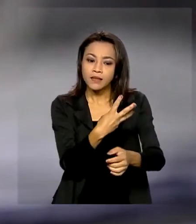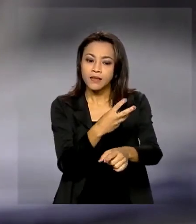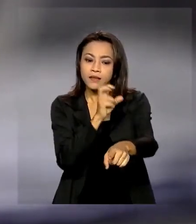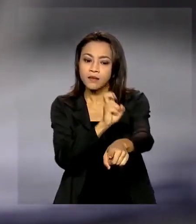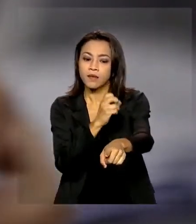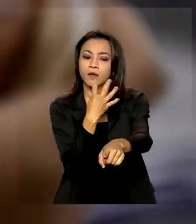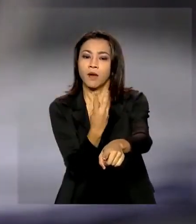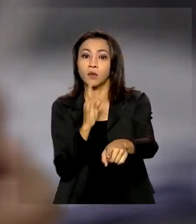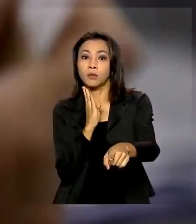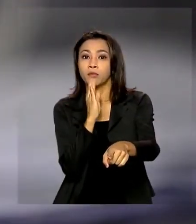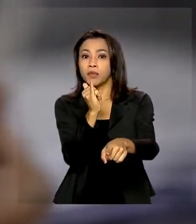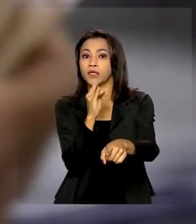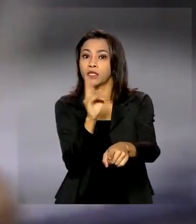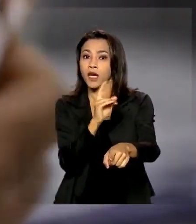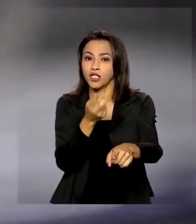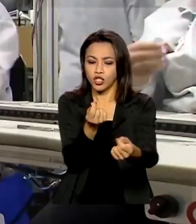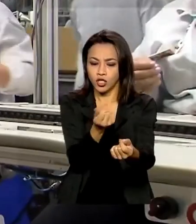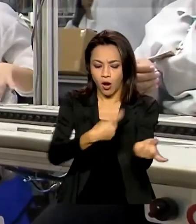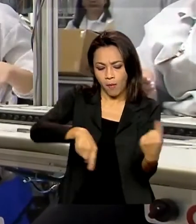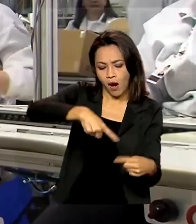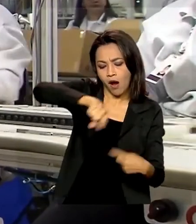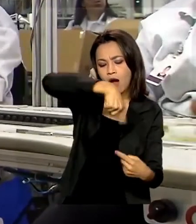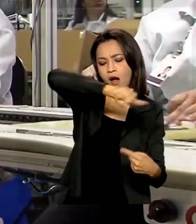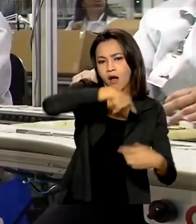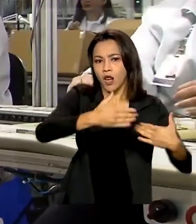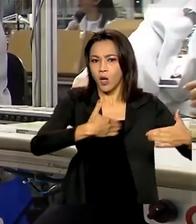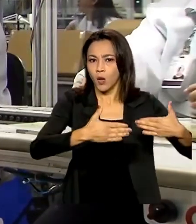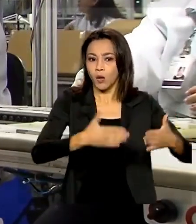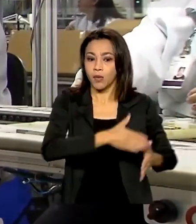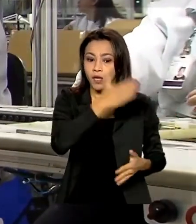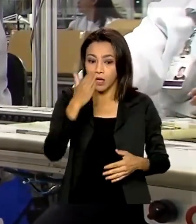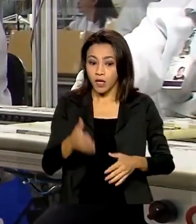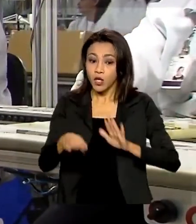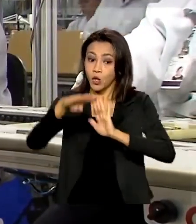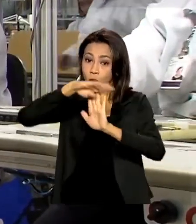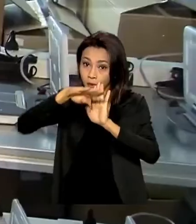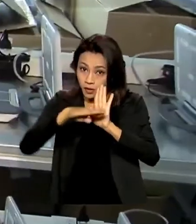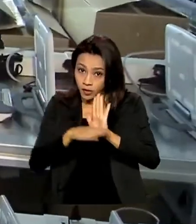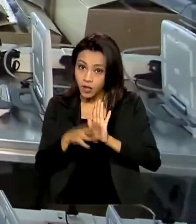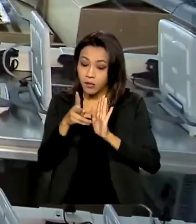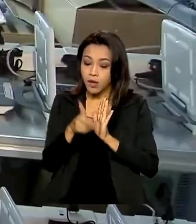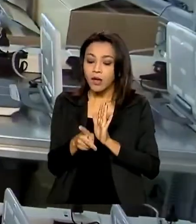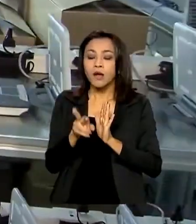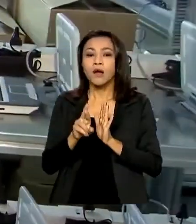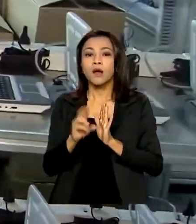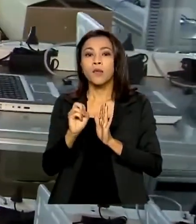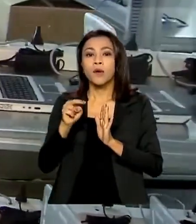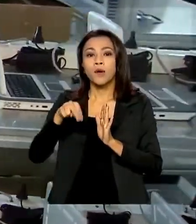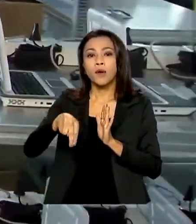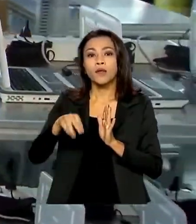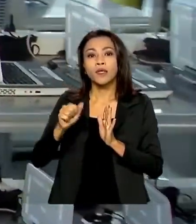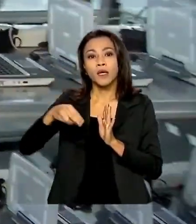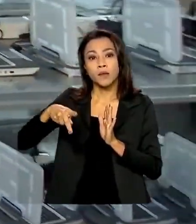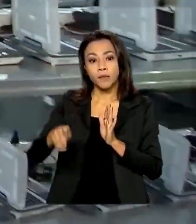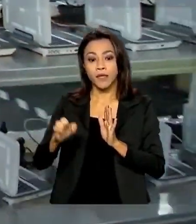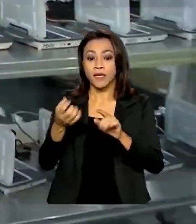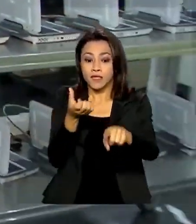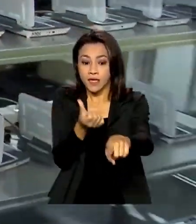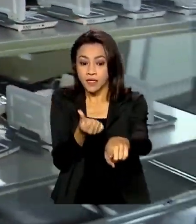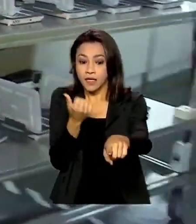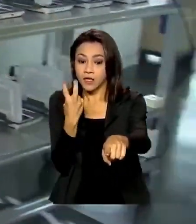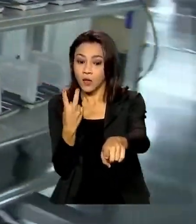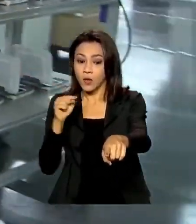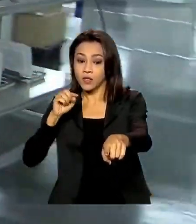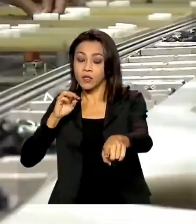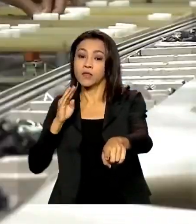bilhões de reais na economia. E o Pronamp já disponibilizou 62 bilhões e 400